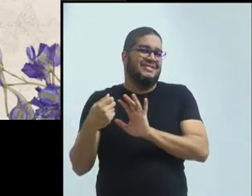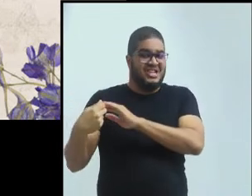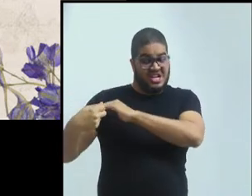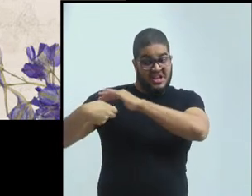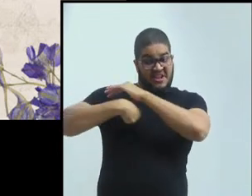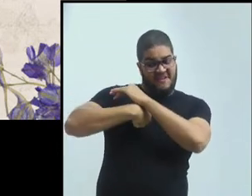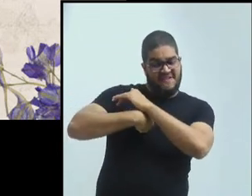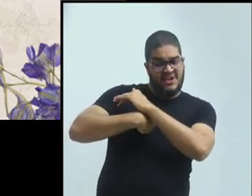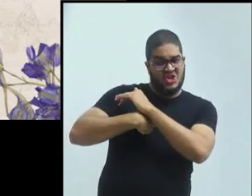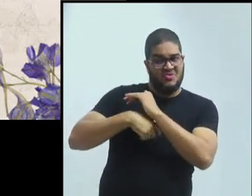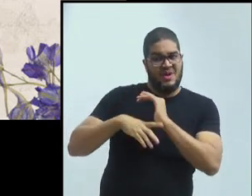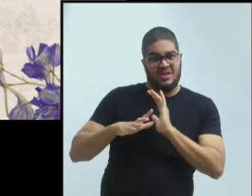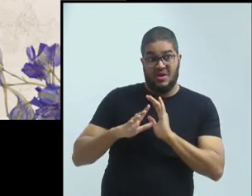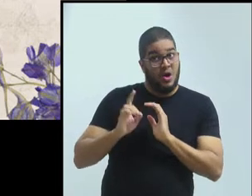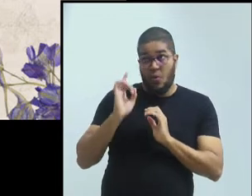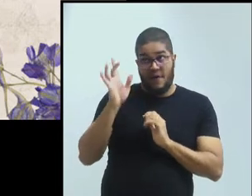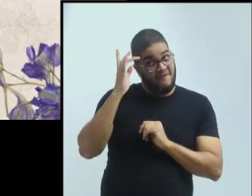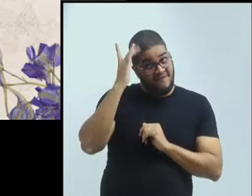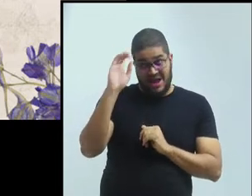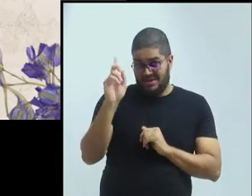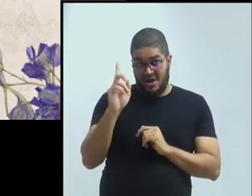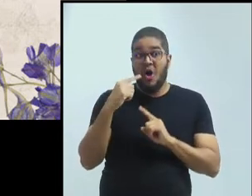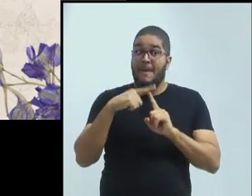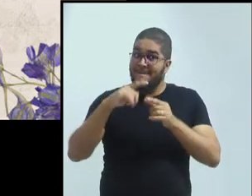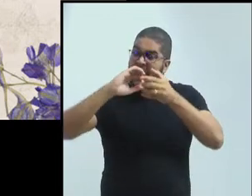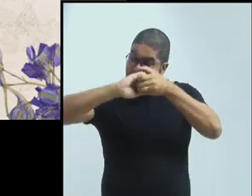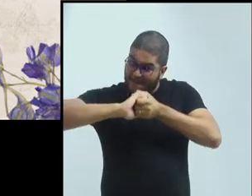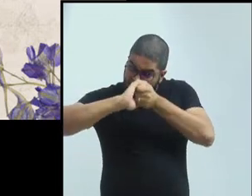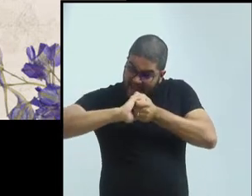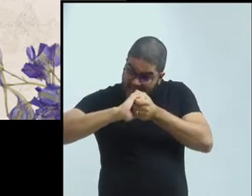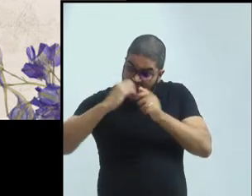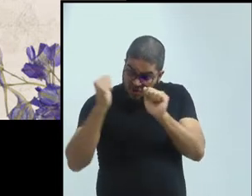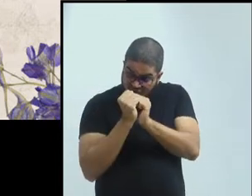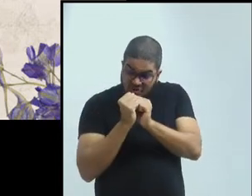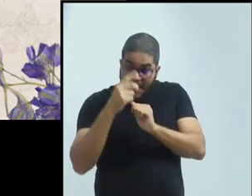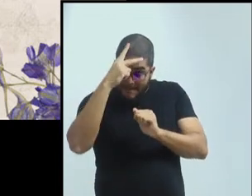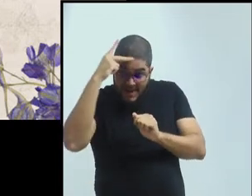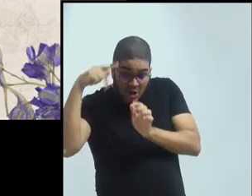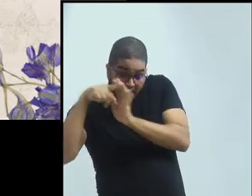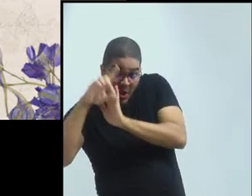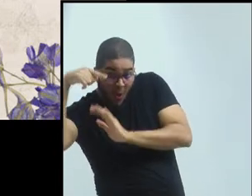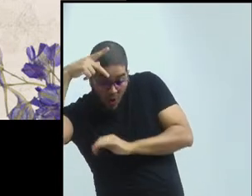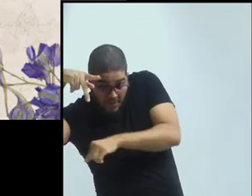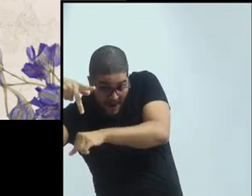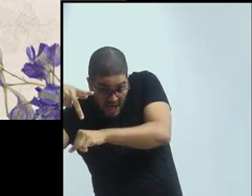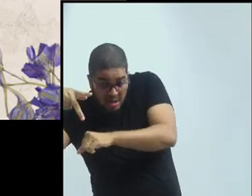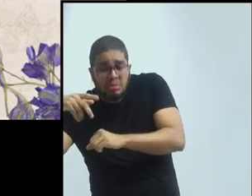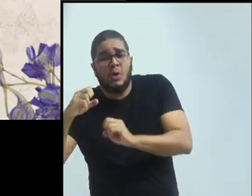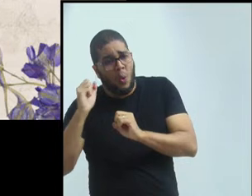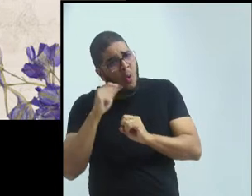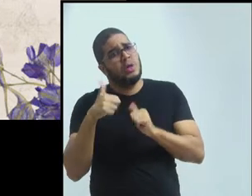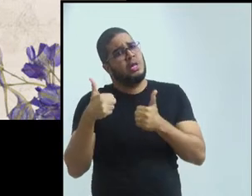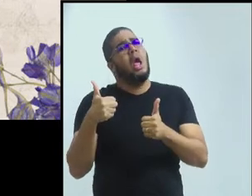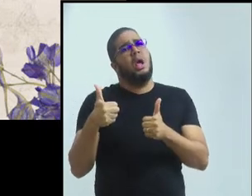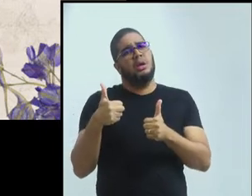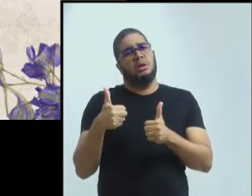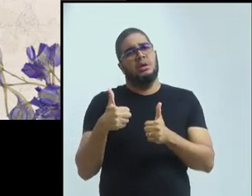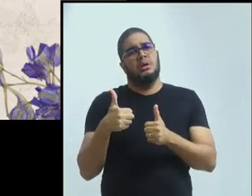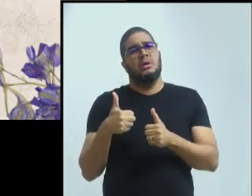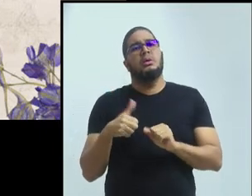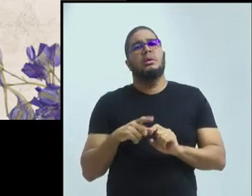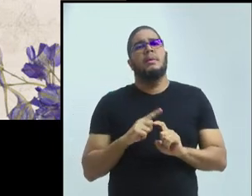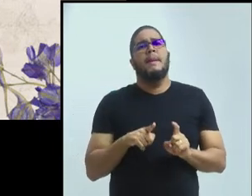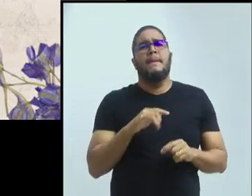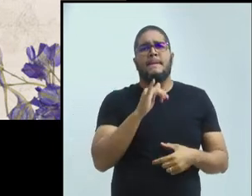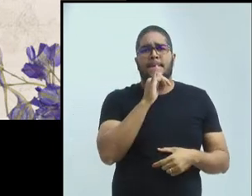Nós nos queixamos do Brasil, mas nós temos dois órgãos de fomento, que é a CAPS e o CNPq, que poucos países